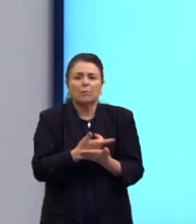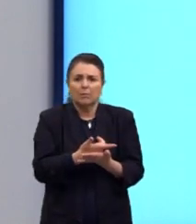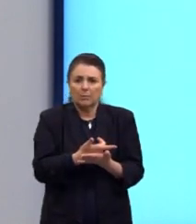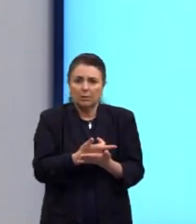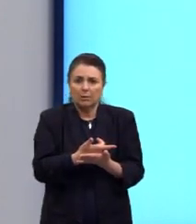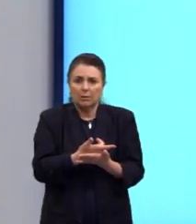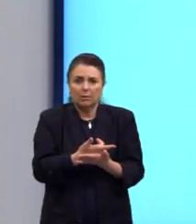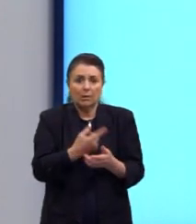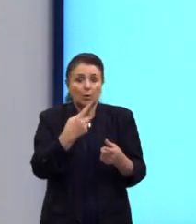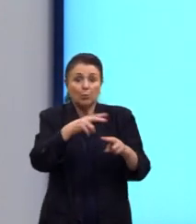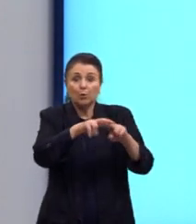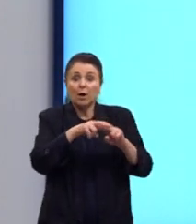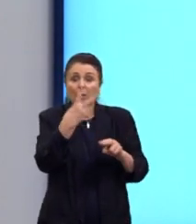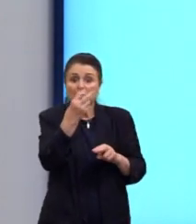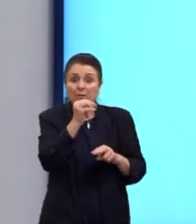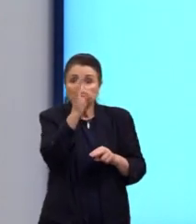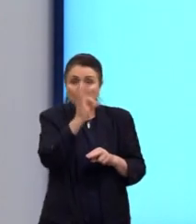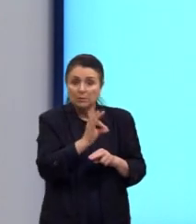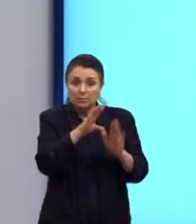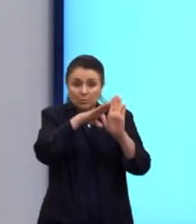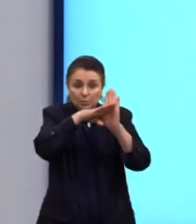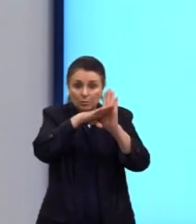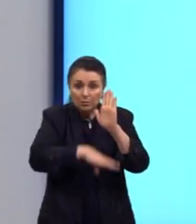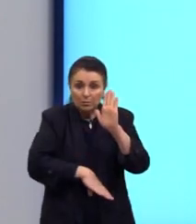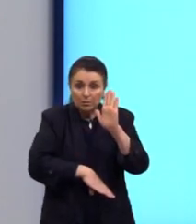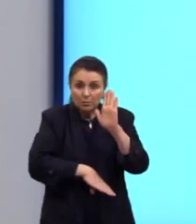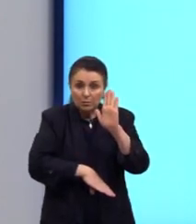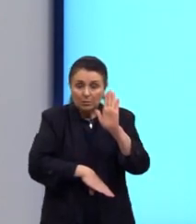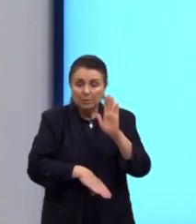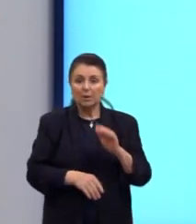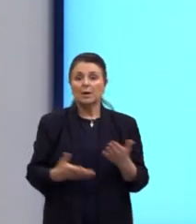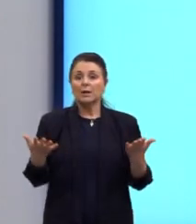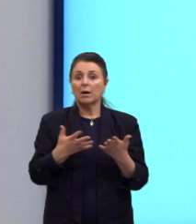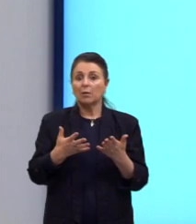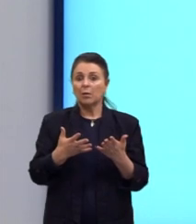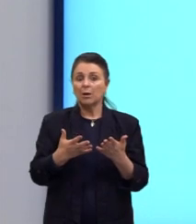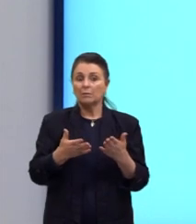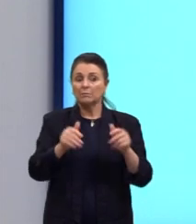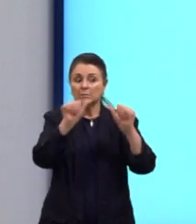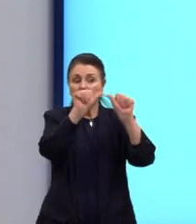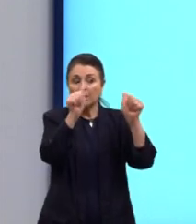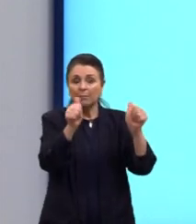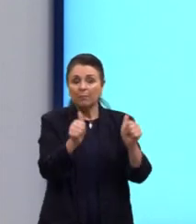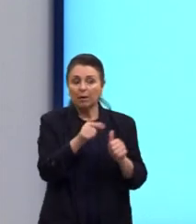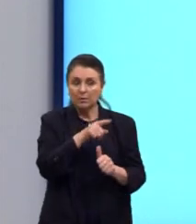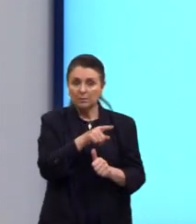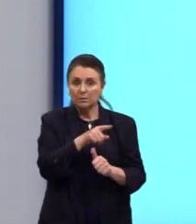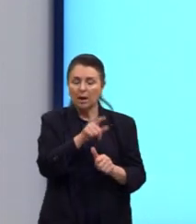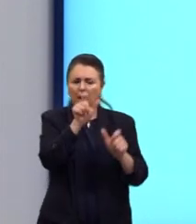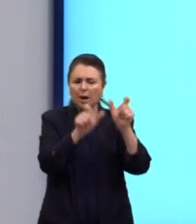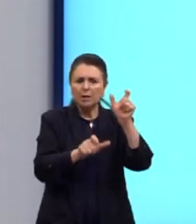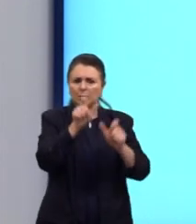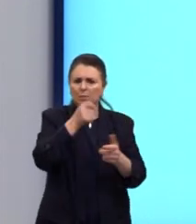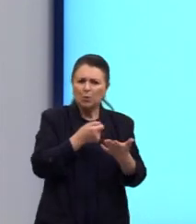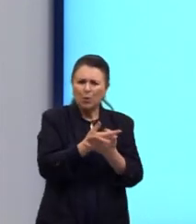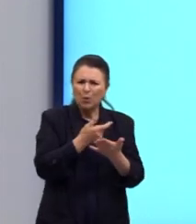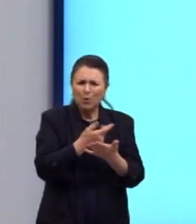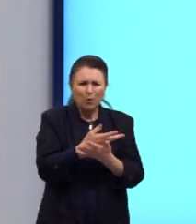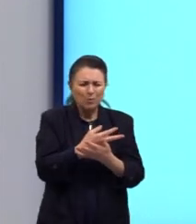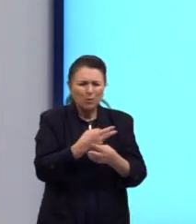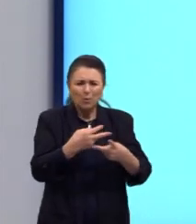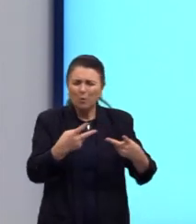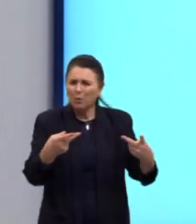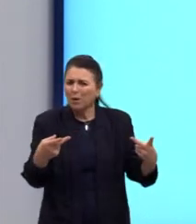Porque está com 20%. E o que que a gente pode inferir dessa imagem, então? Que as pessoas compram muitas